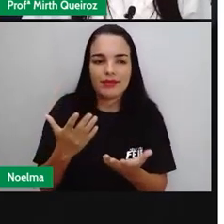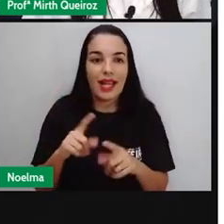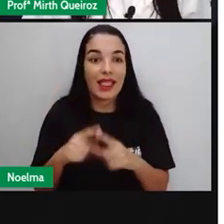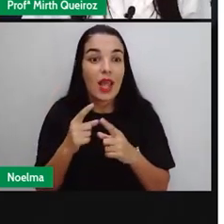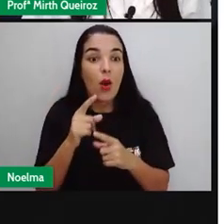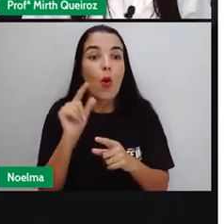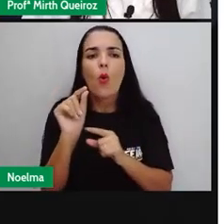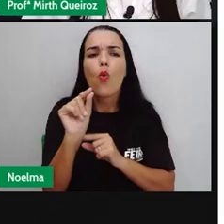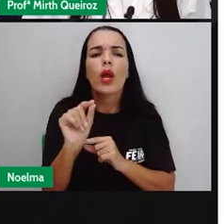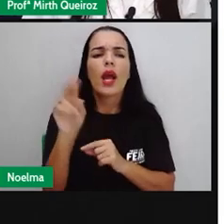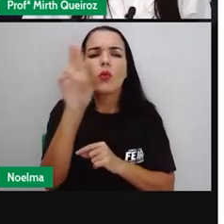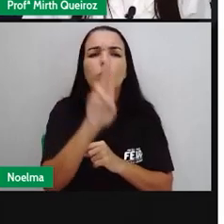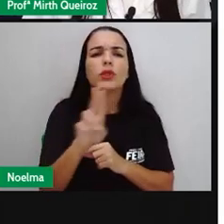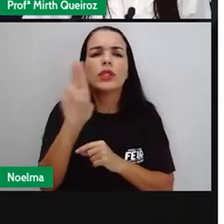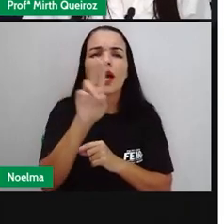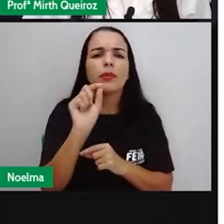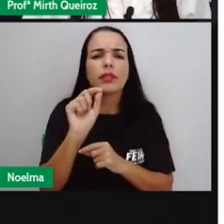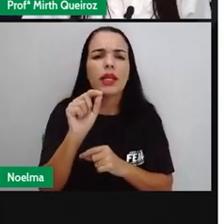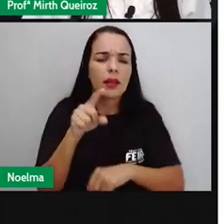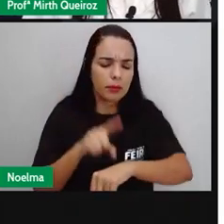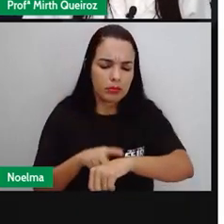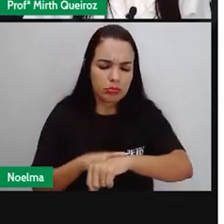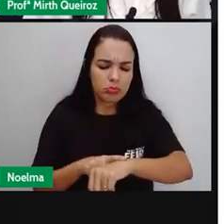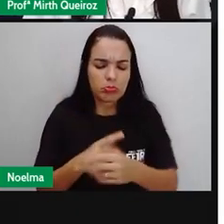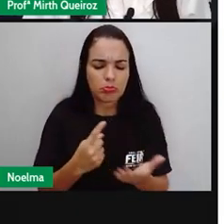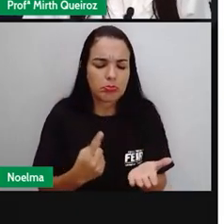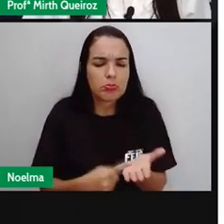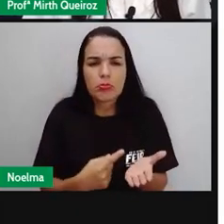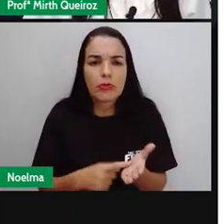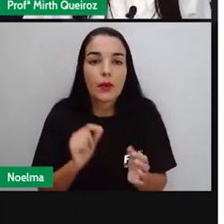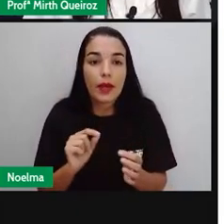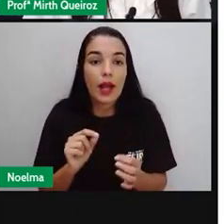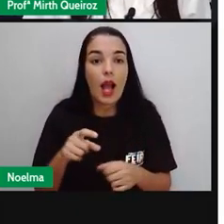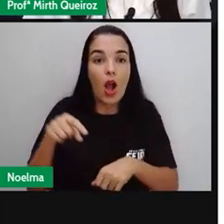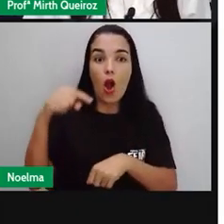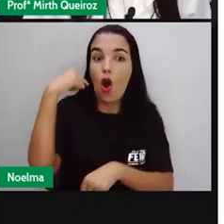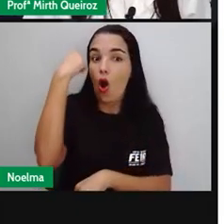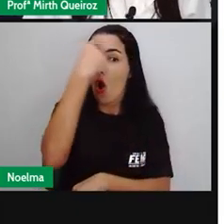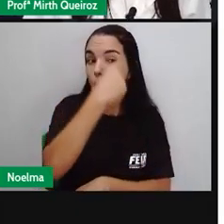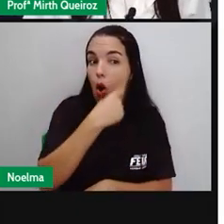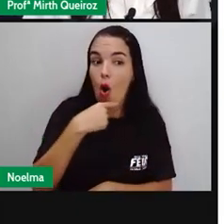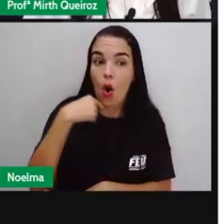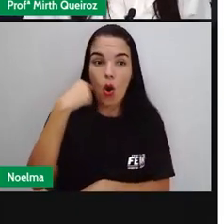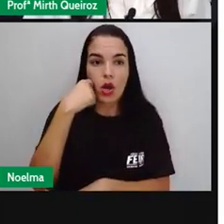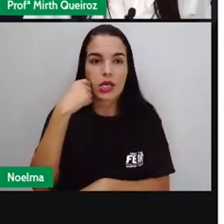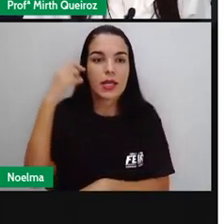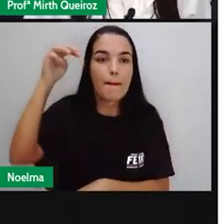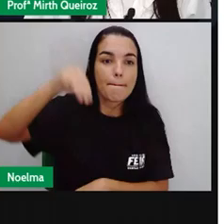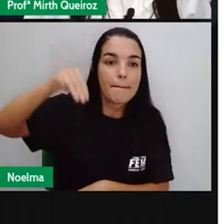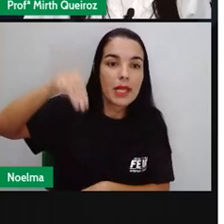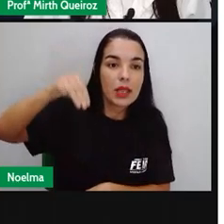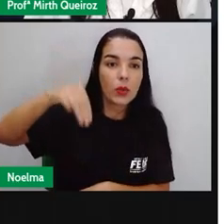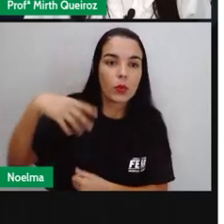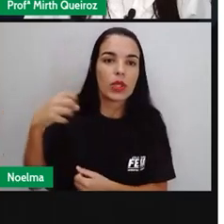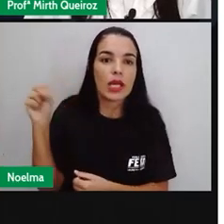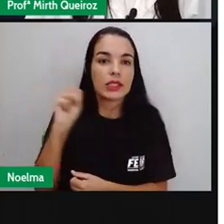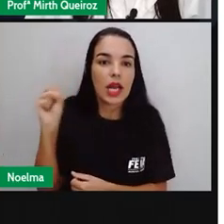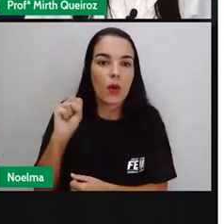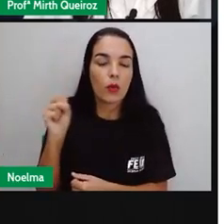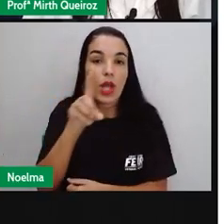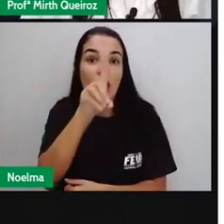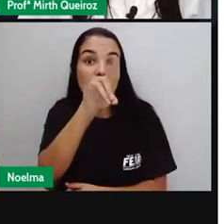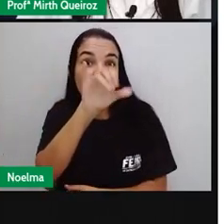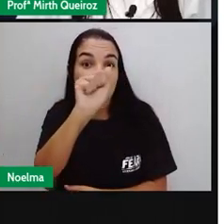medir o tempo? Nós usamos As horas Minutos Segundos Dias Meses